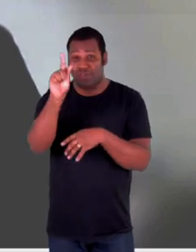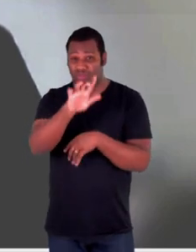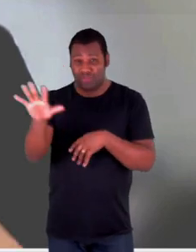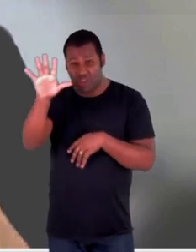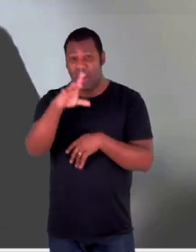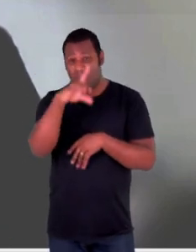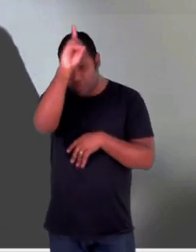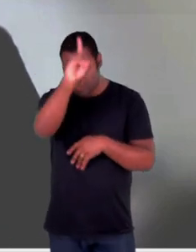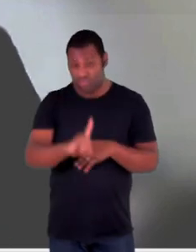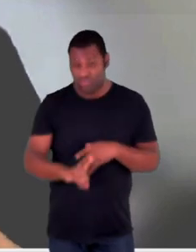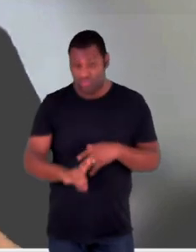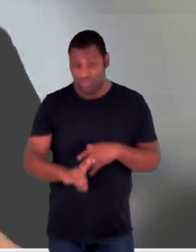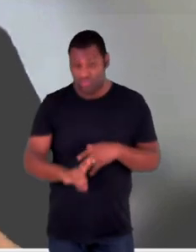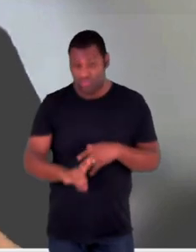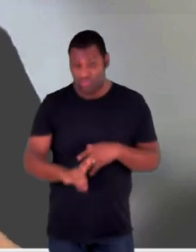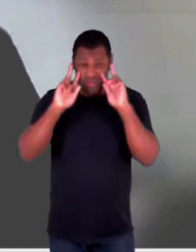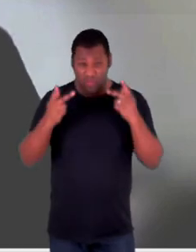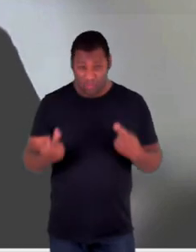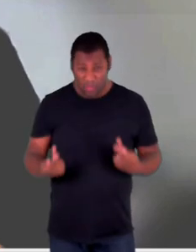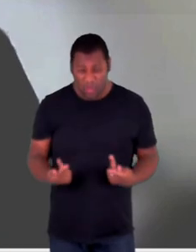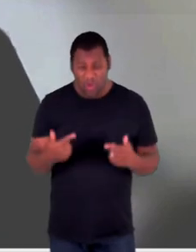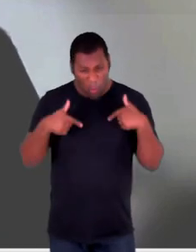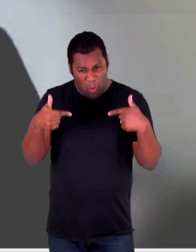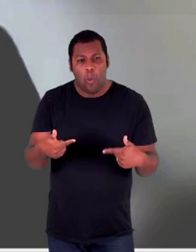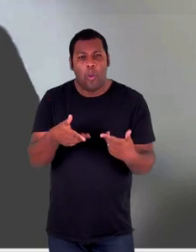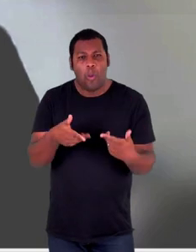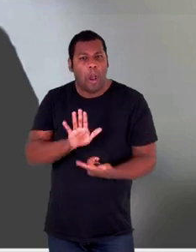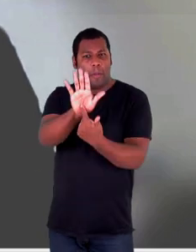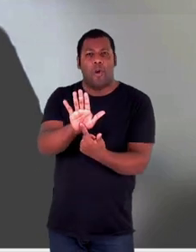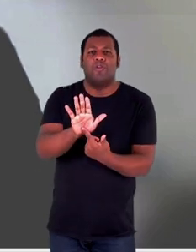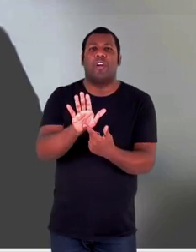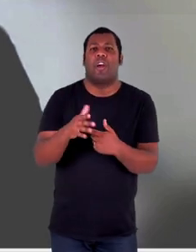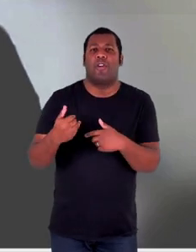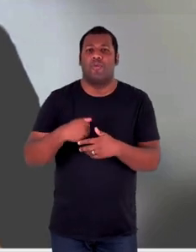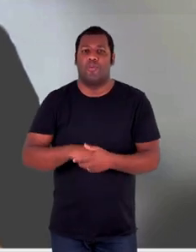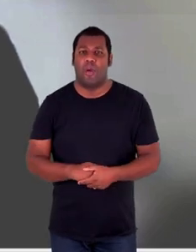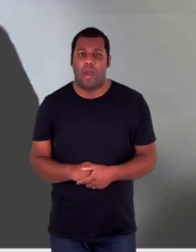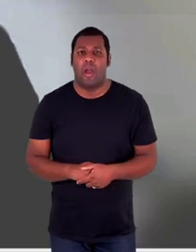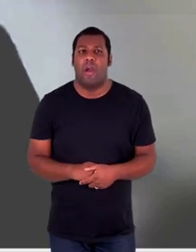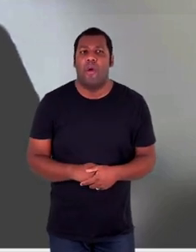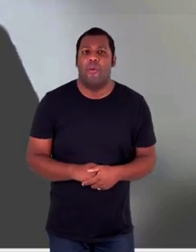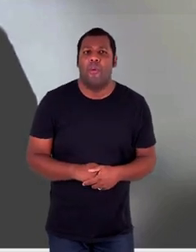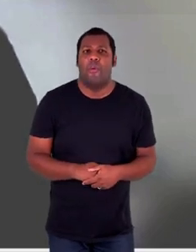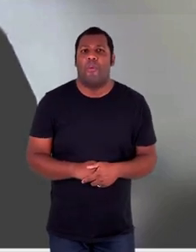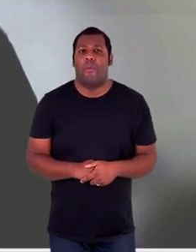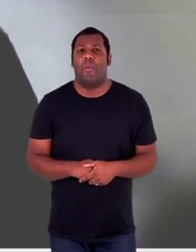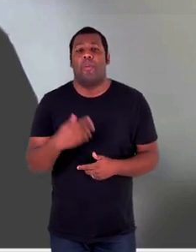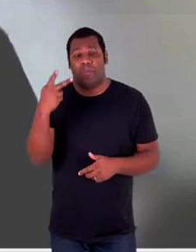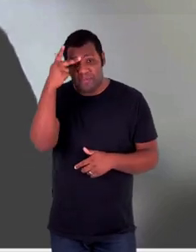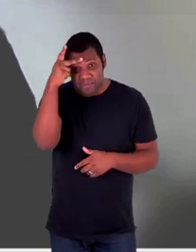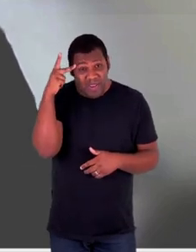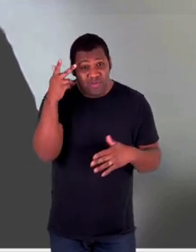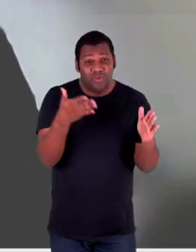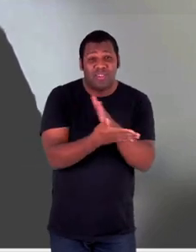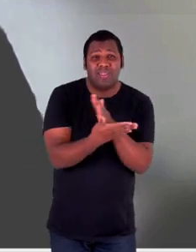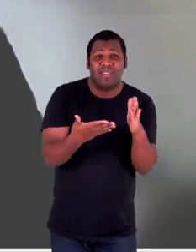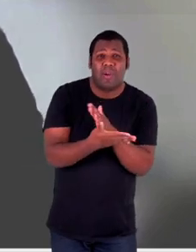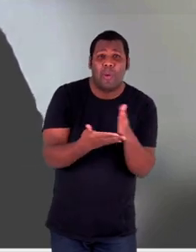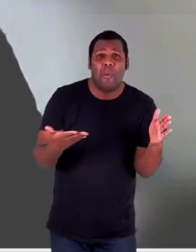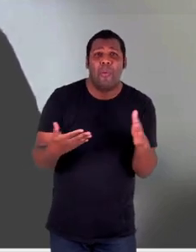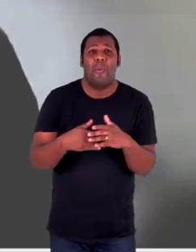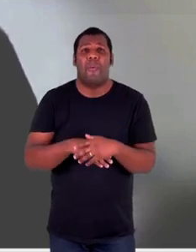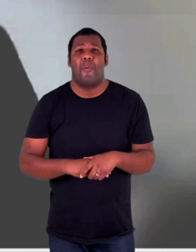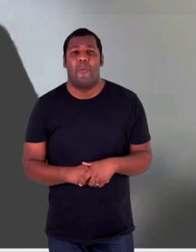processos de luta para visibilidade, de reconhecimento de espaços a sujeitos que muitas das vezes calados